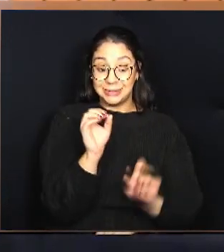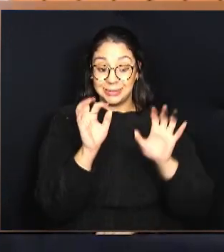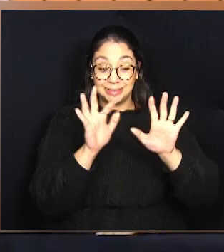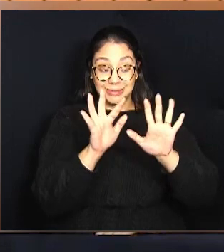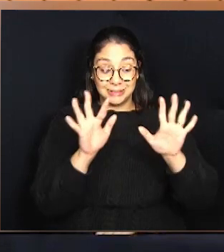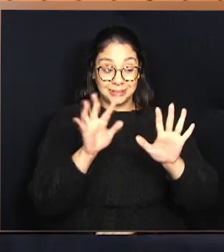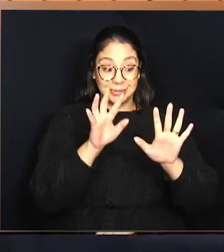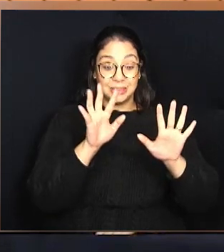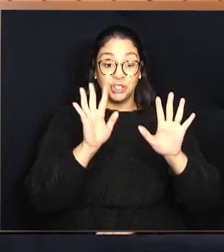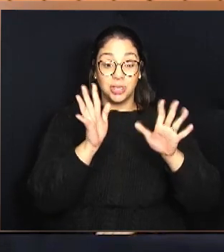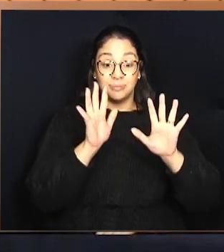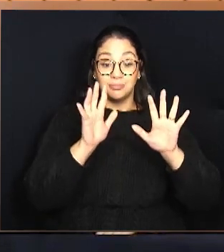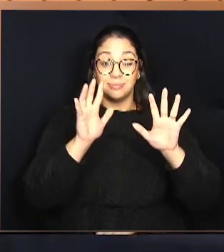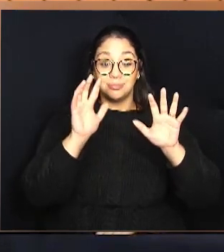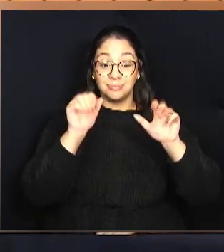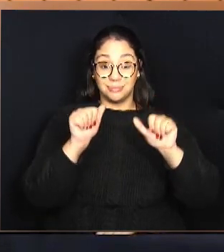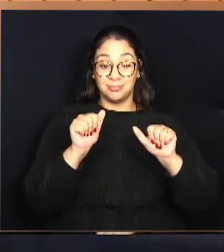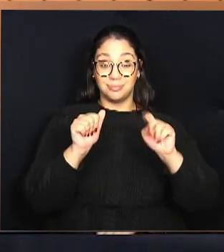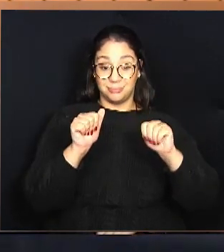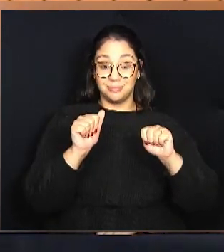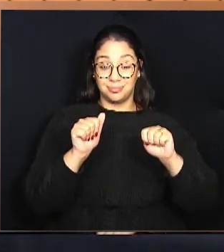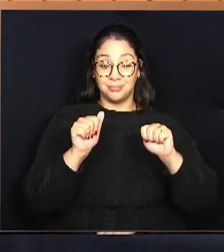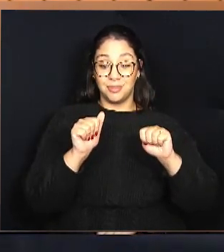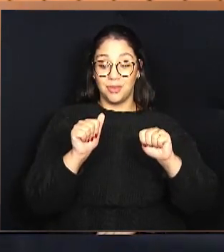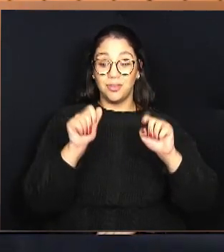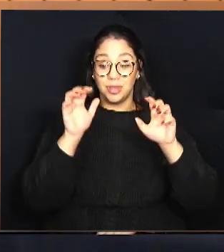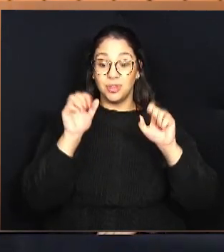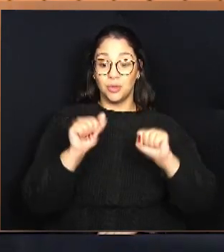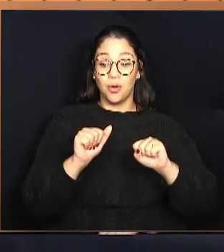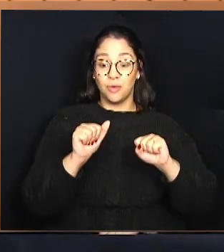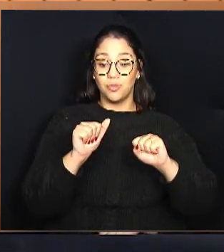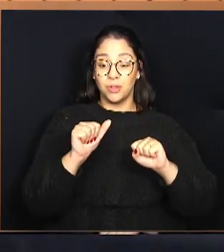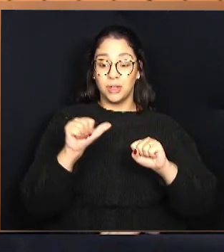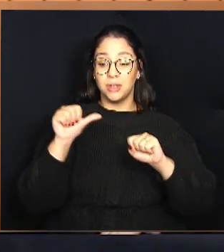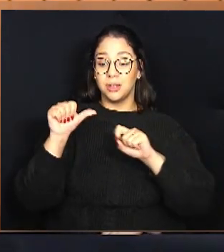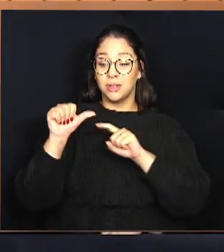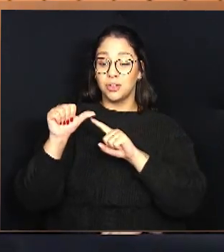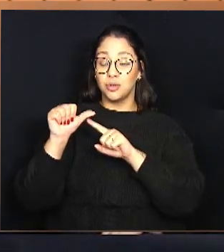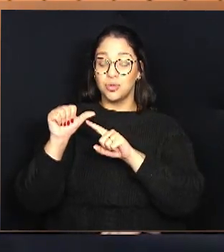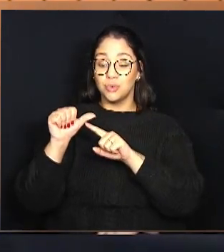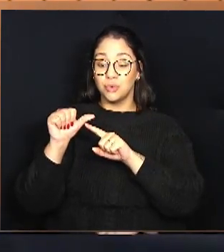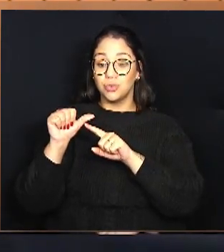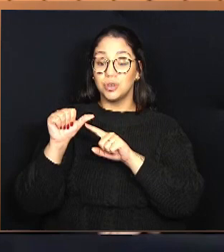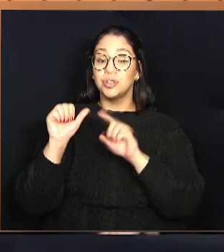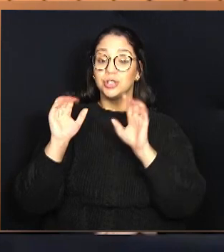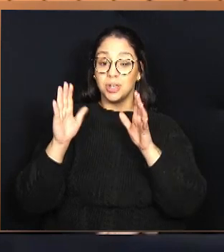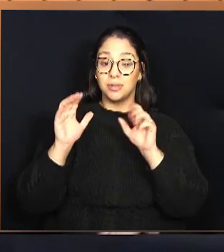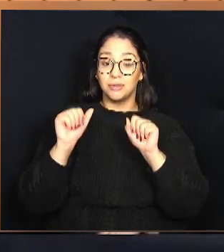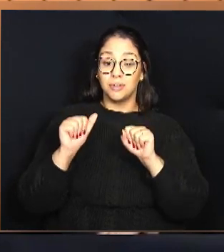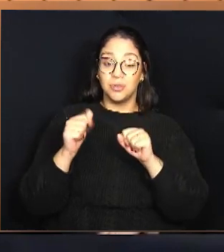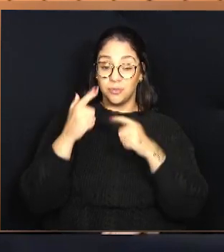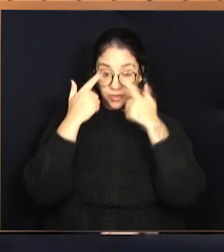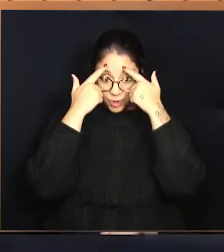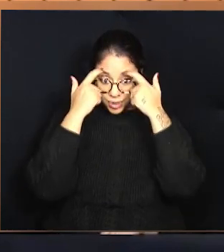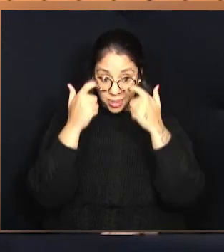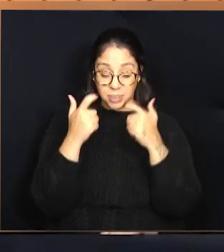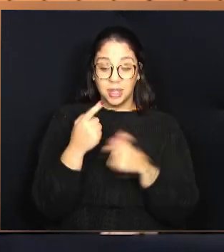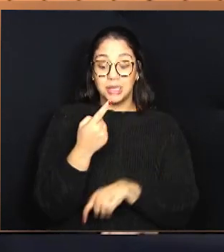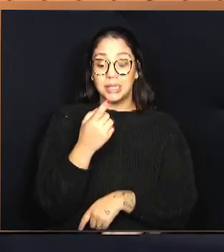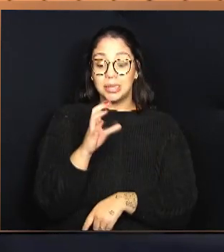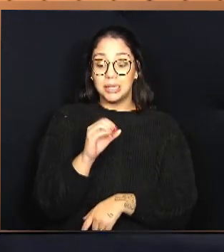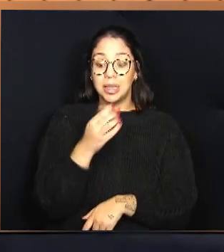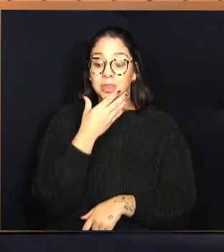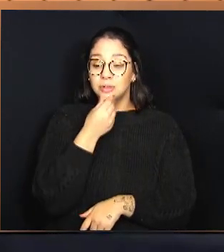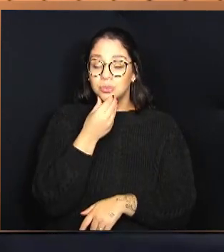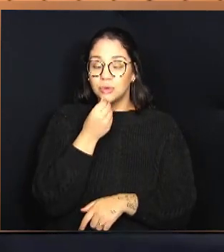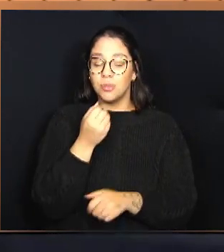nove, nove foram, são e serão violentadas. De cada dez homens, de